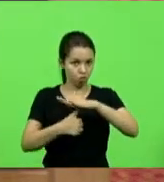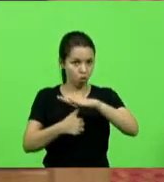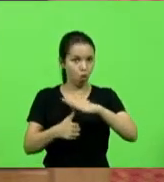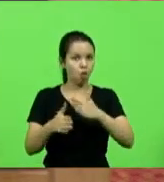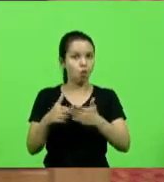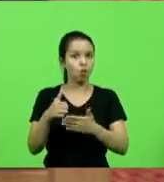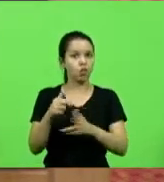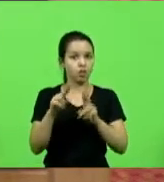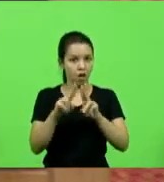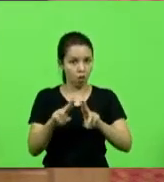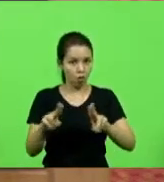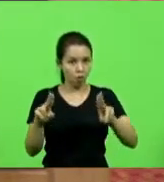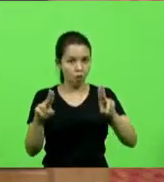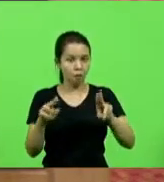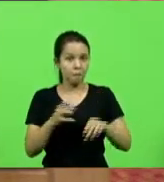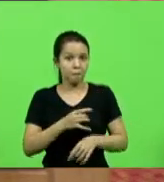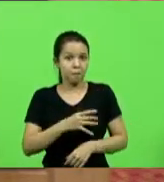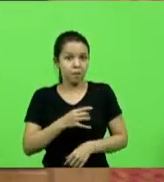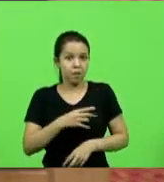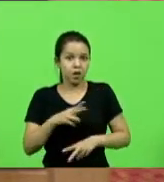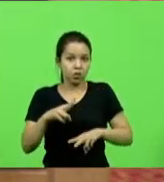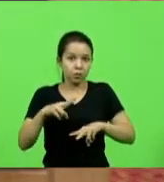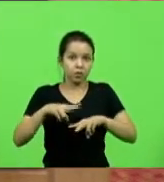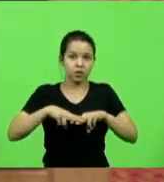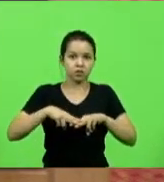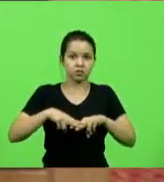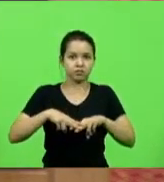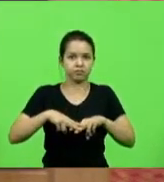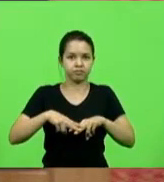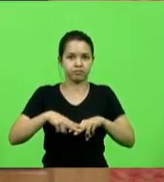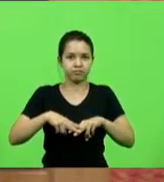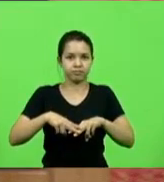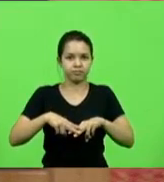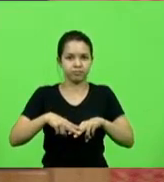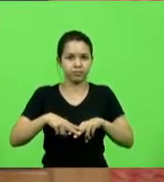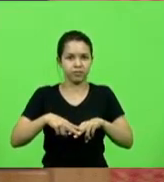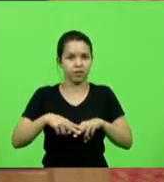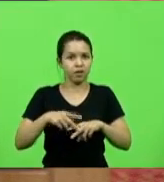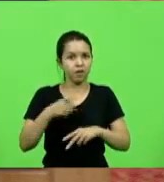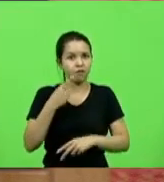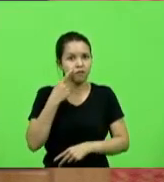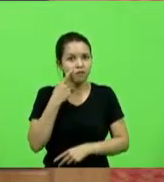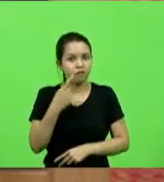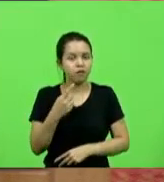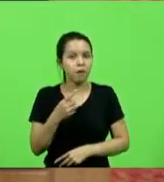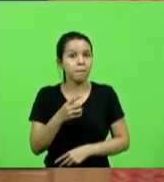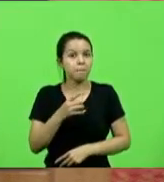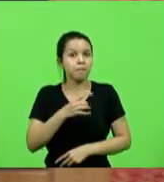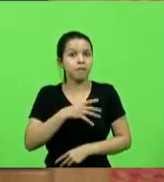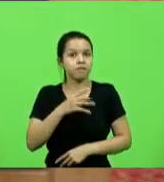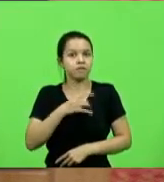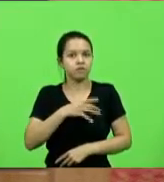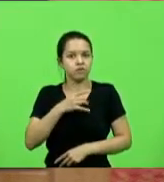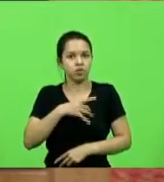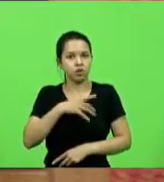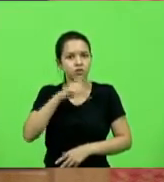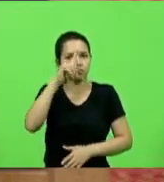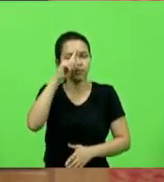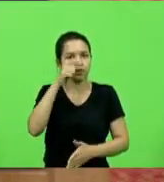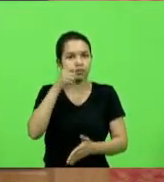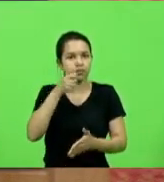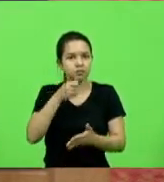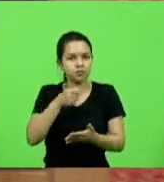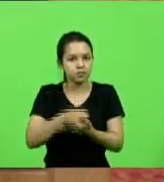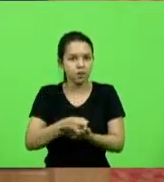teme prisão. Veja o pavor que uma decisão impensada